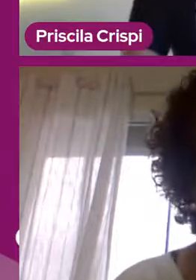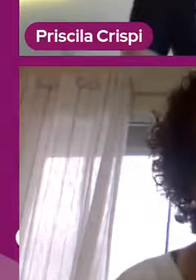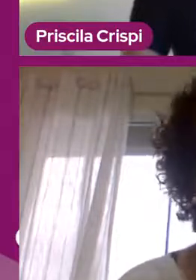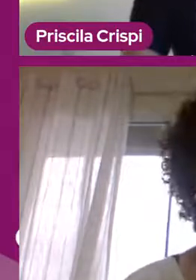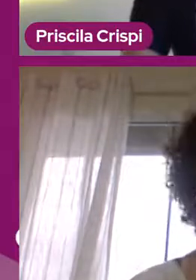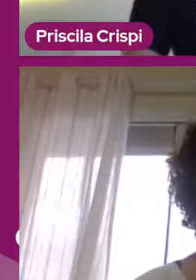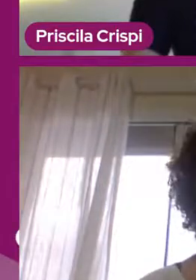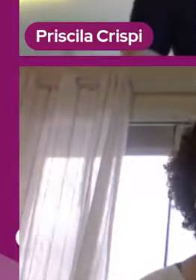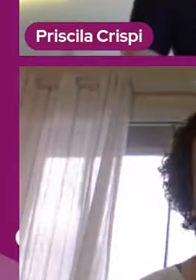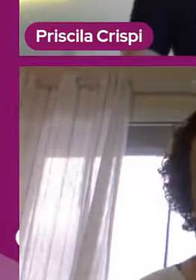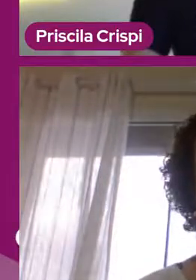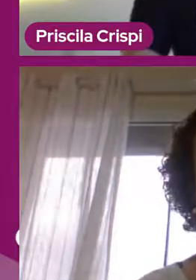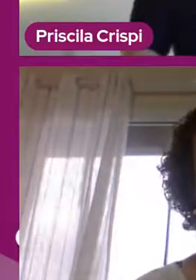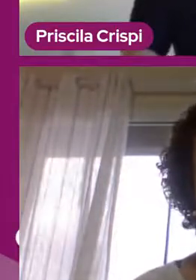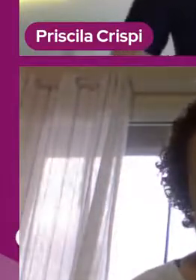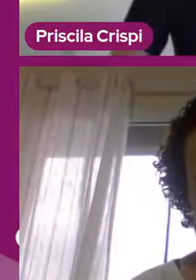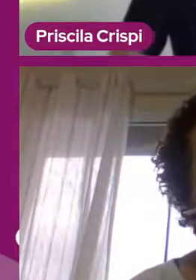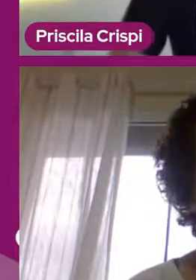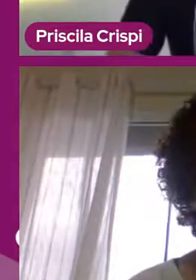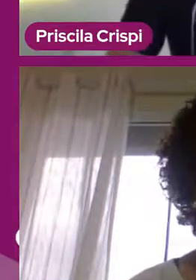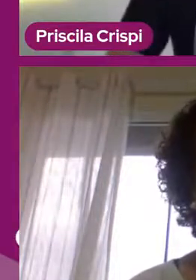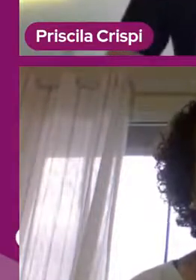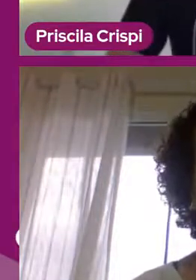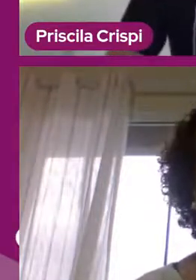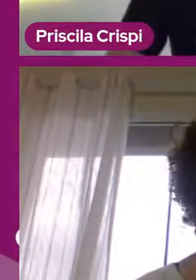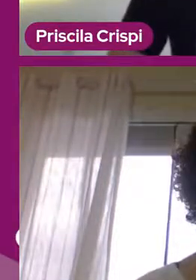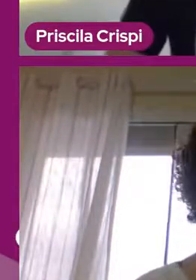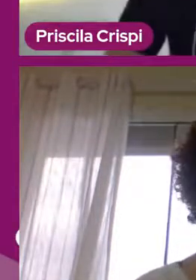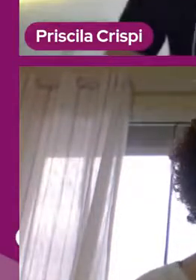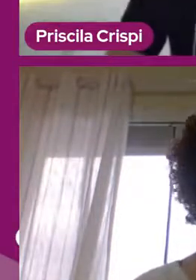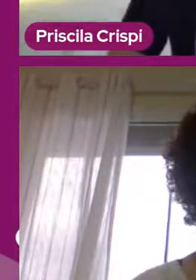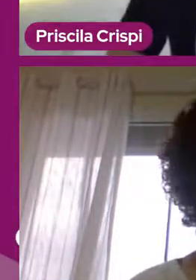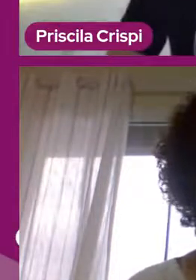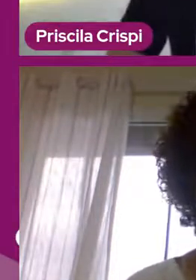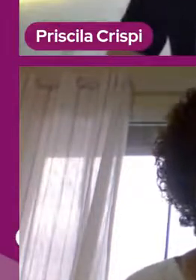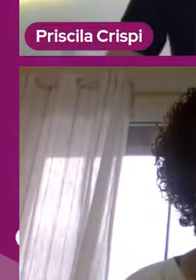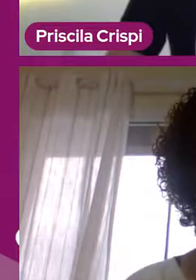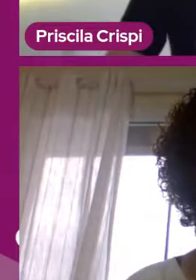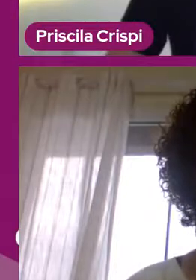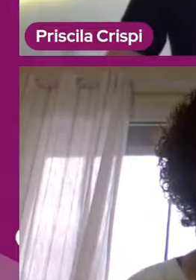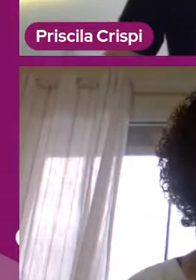gratificante trabalhar esse conhecimento na educação infantil.